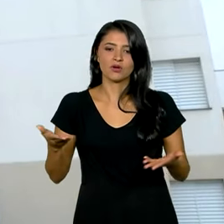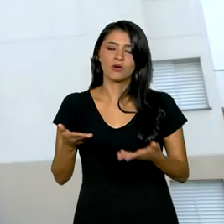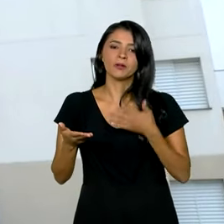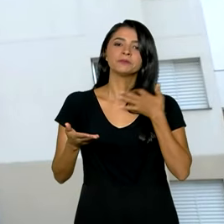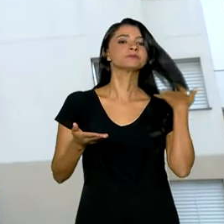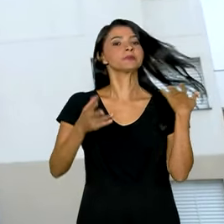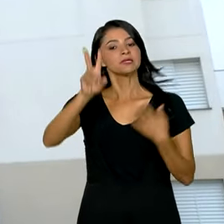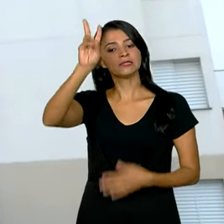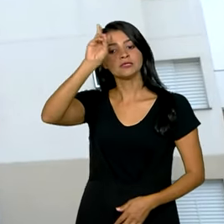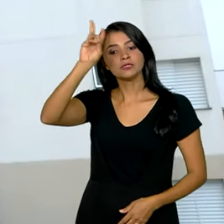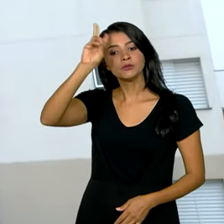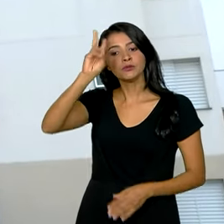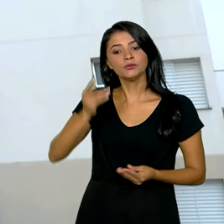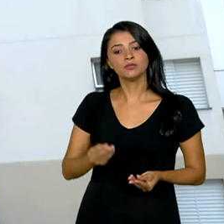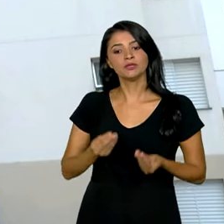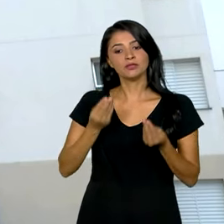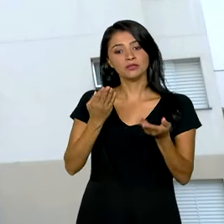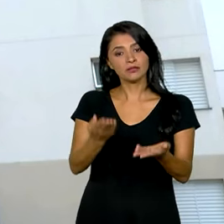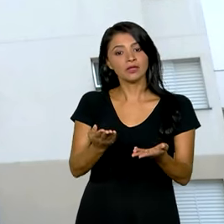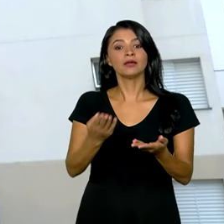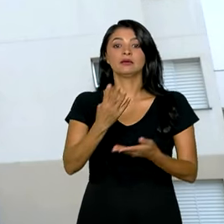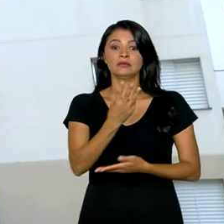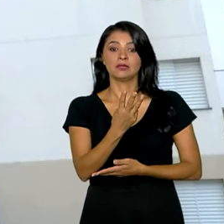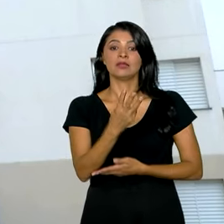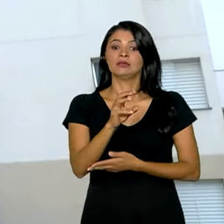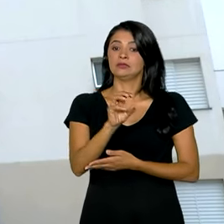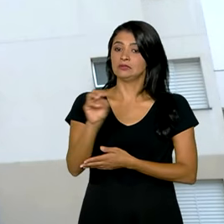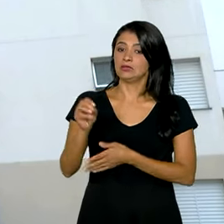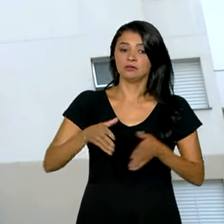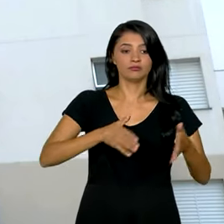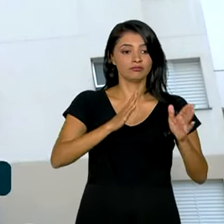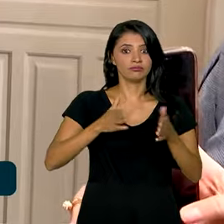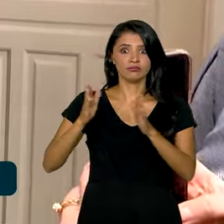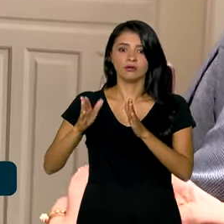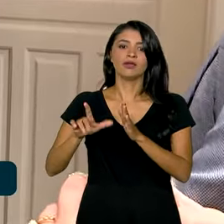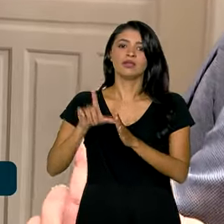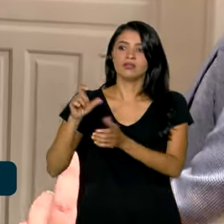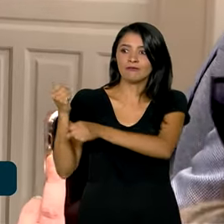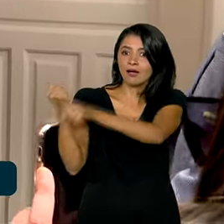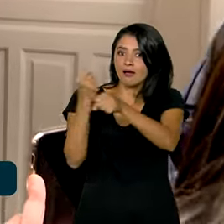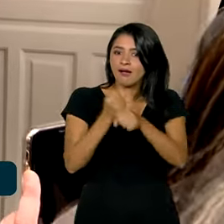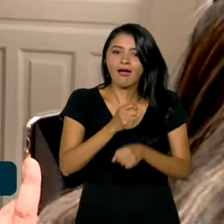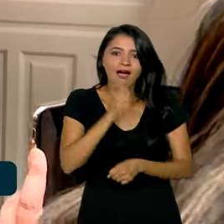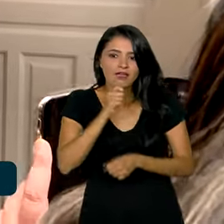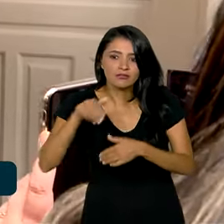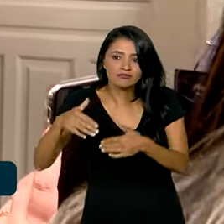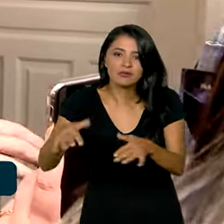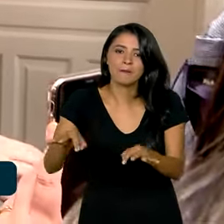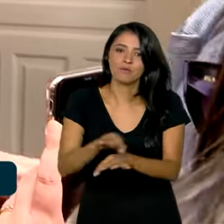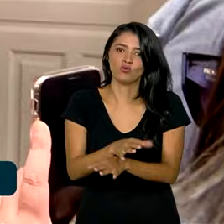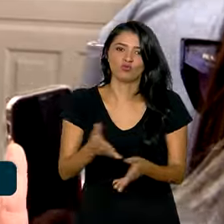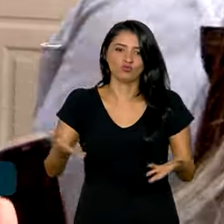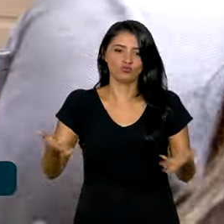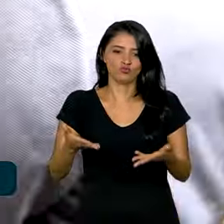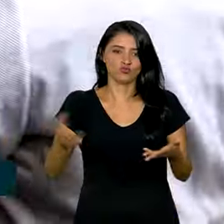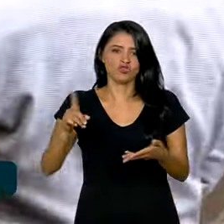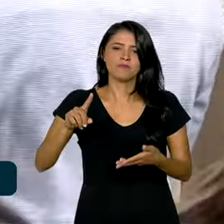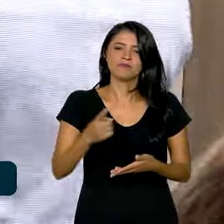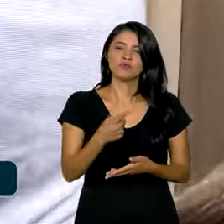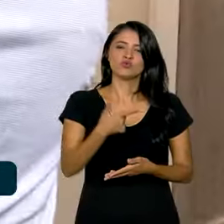Nesta segunda-feira, foram entregues as 300 unidades que faltavam. 1.200 pessoas foram